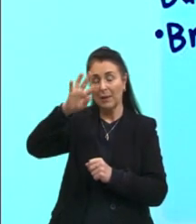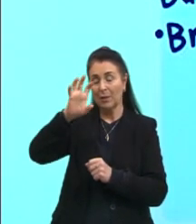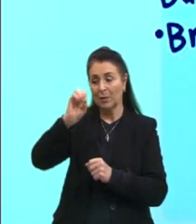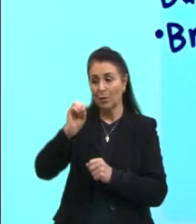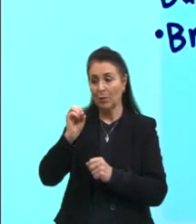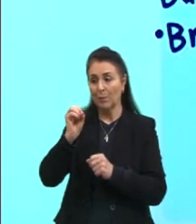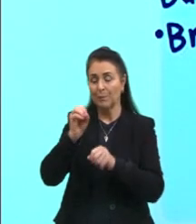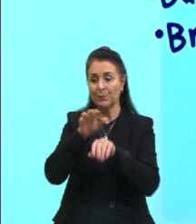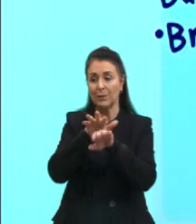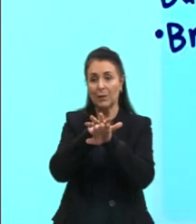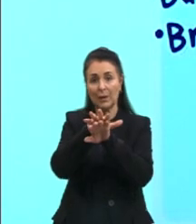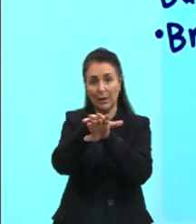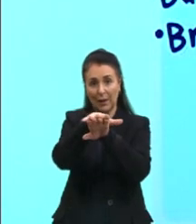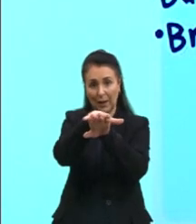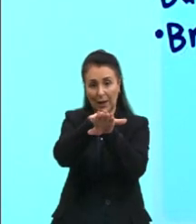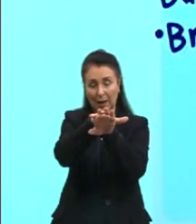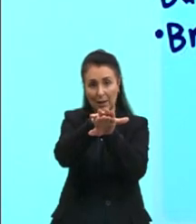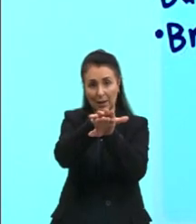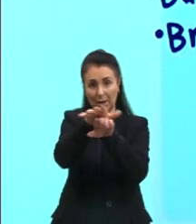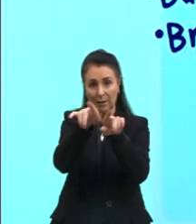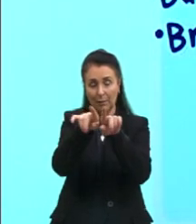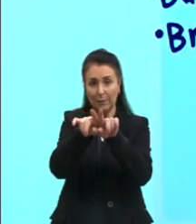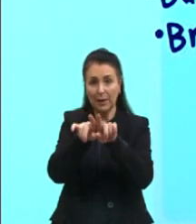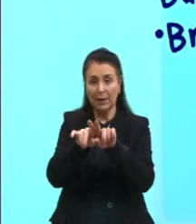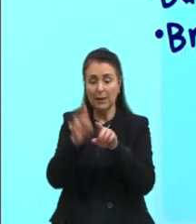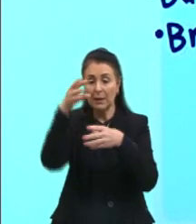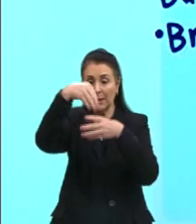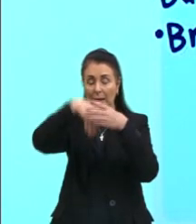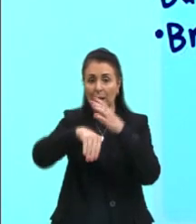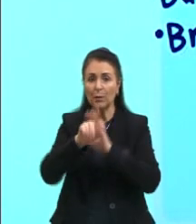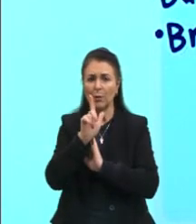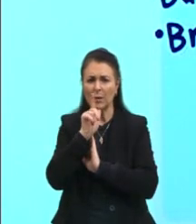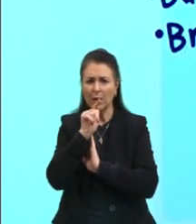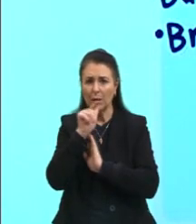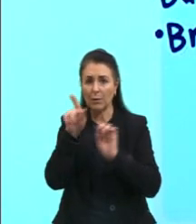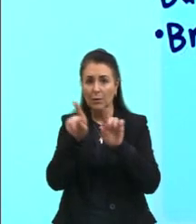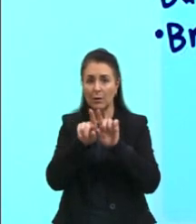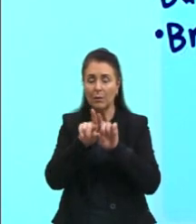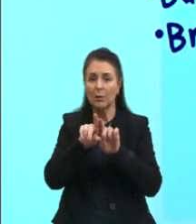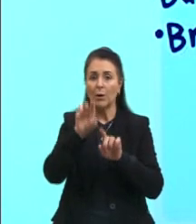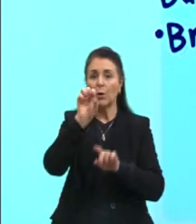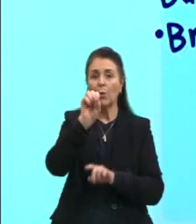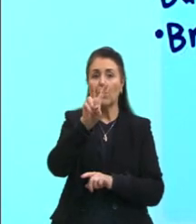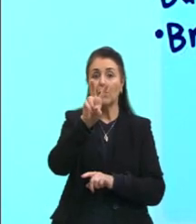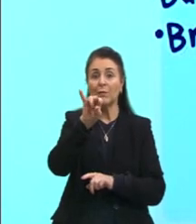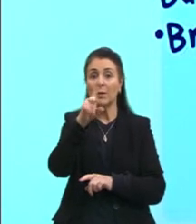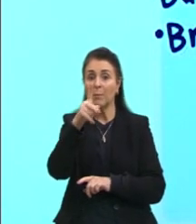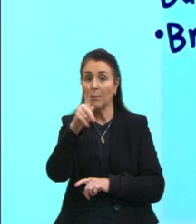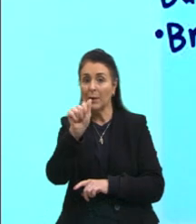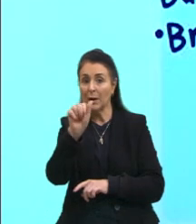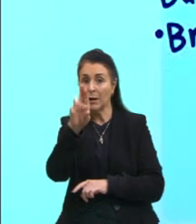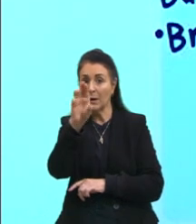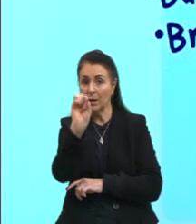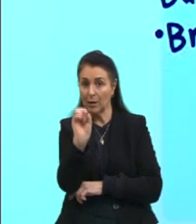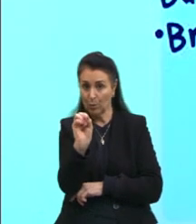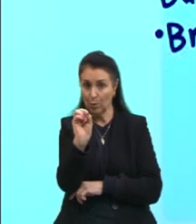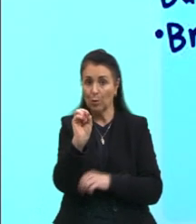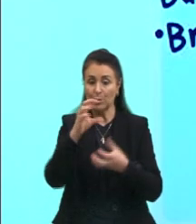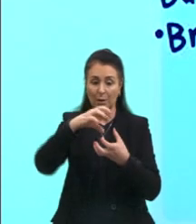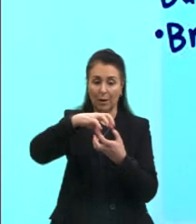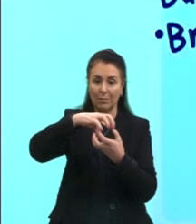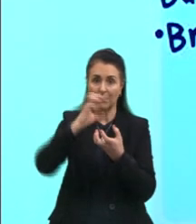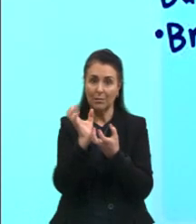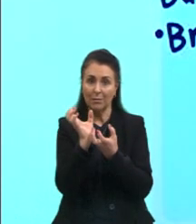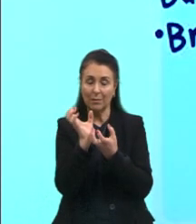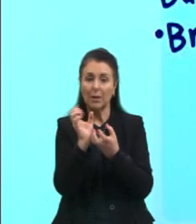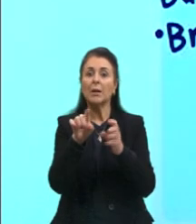Fecundação externa. Que é na água. Também chamado de ovulíparos. Por isso, pela fecundação